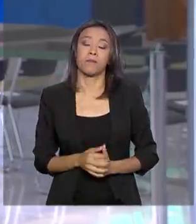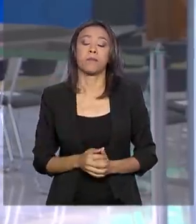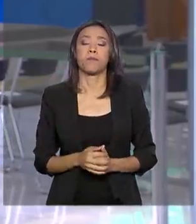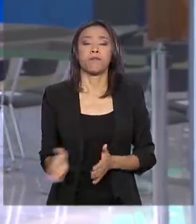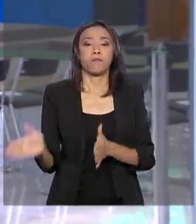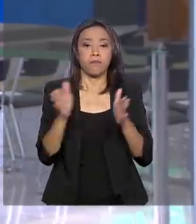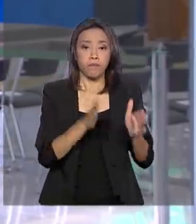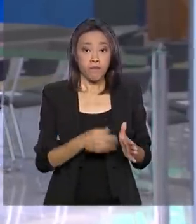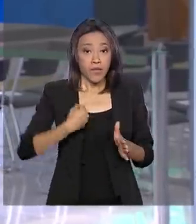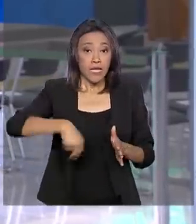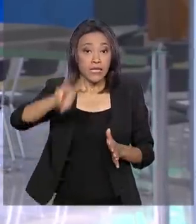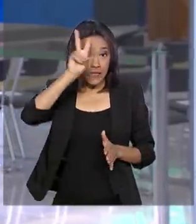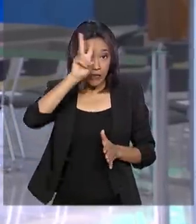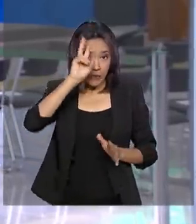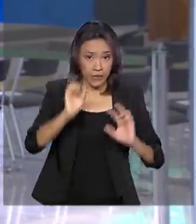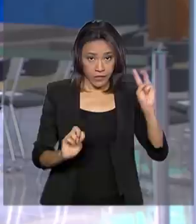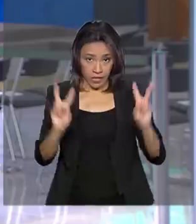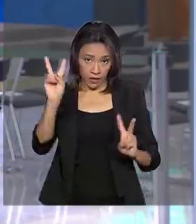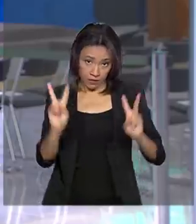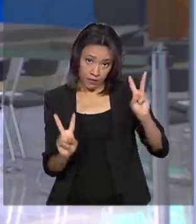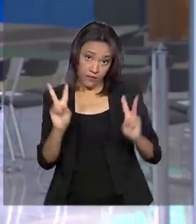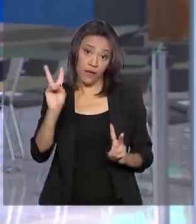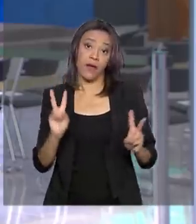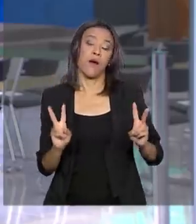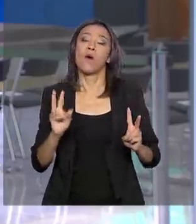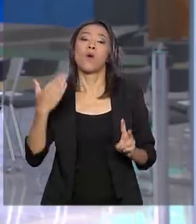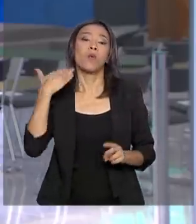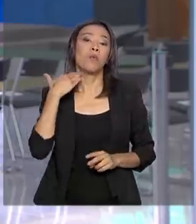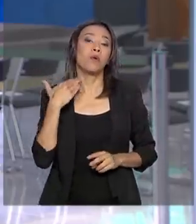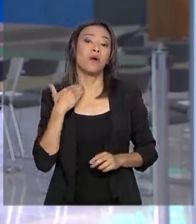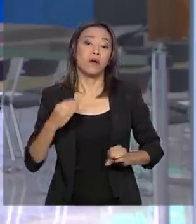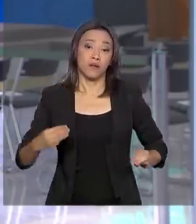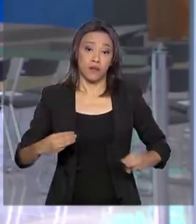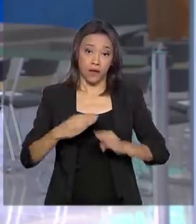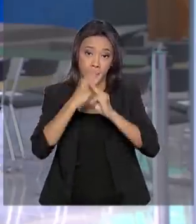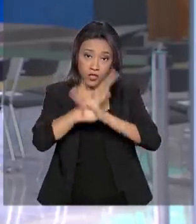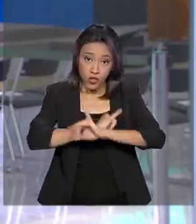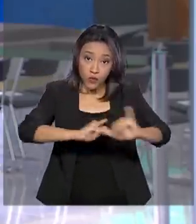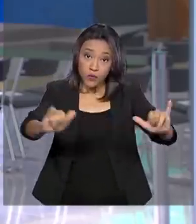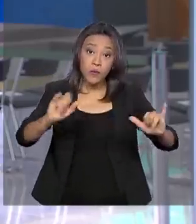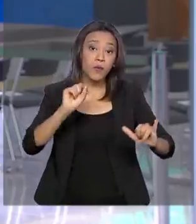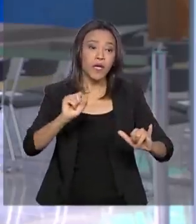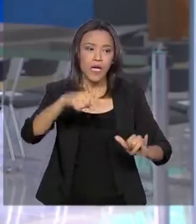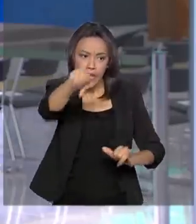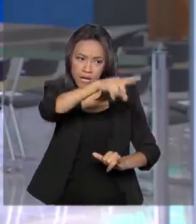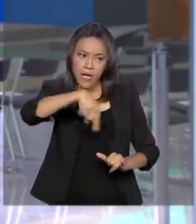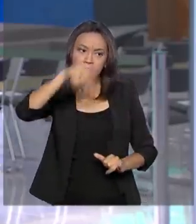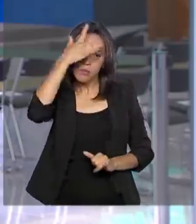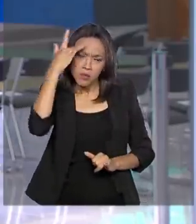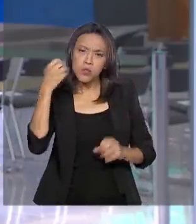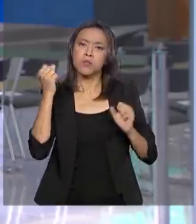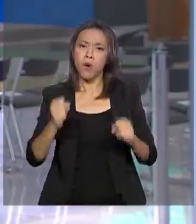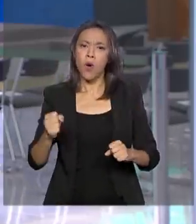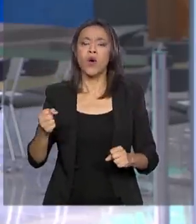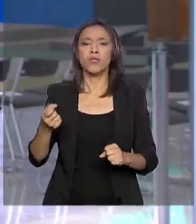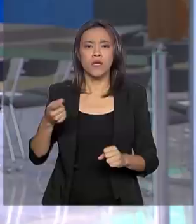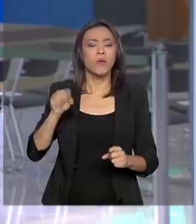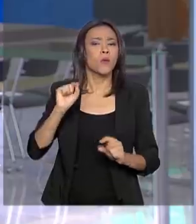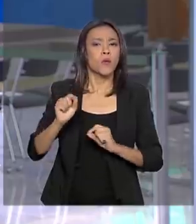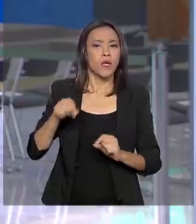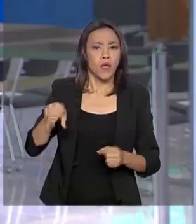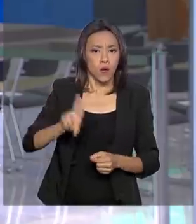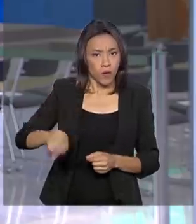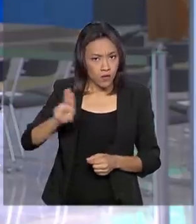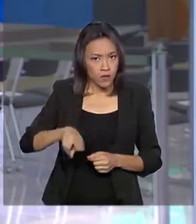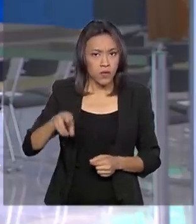segunda-feira de carnaval, a Caixa informa que os trabalhadores poderão movimentar as contas do FGTS